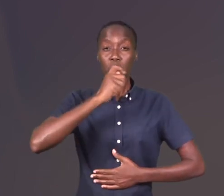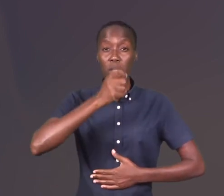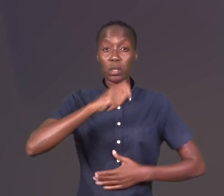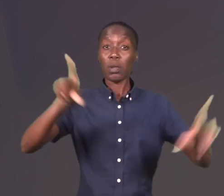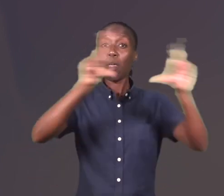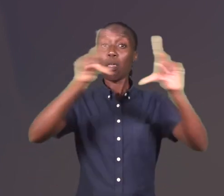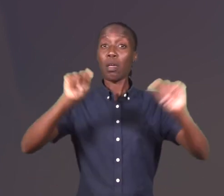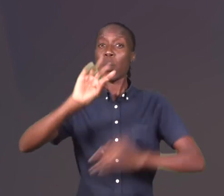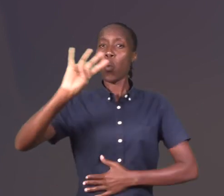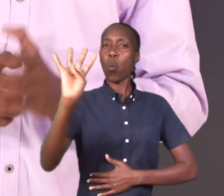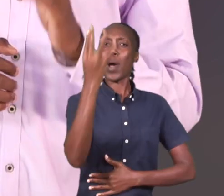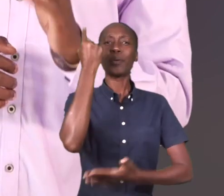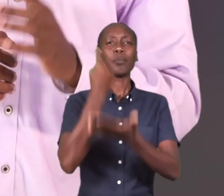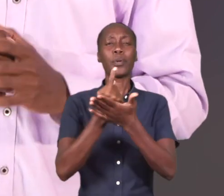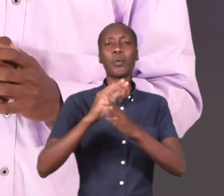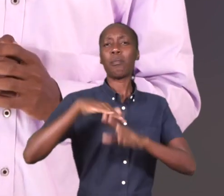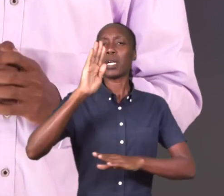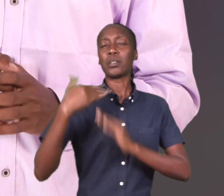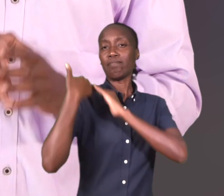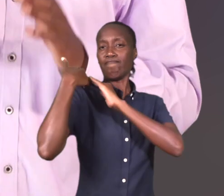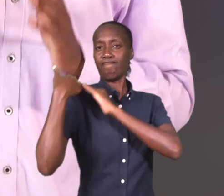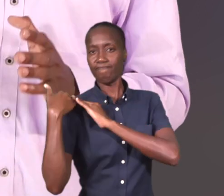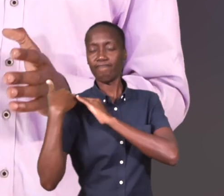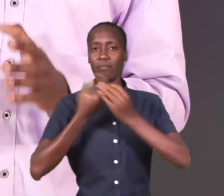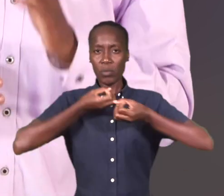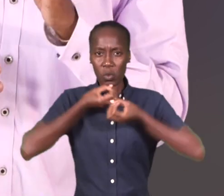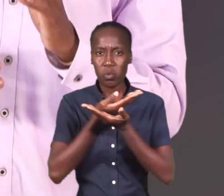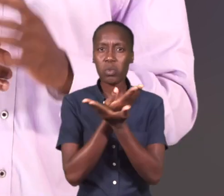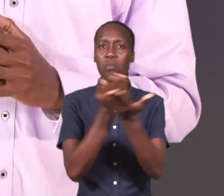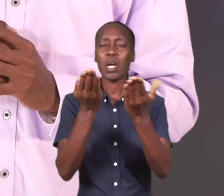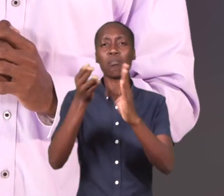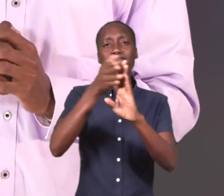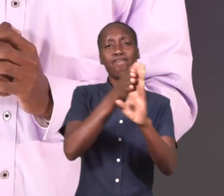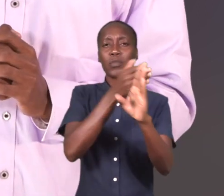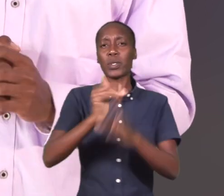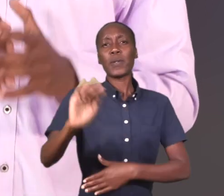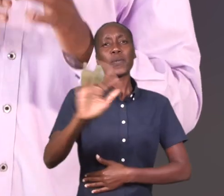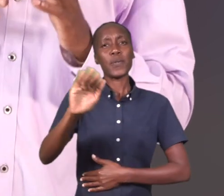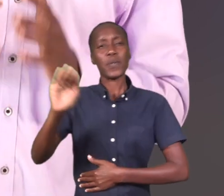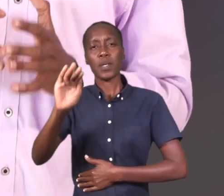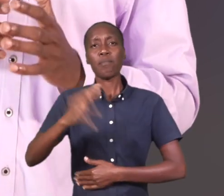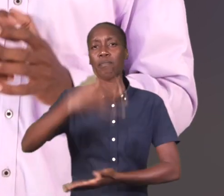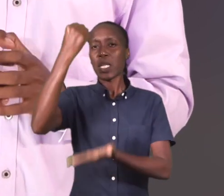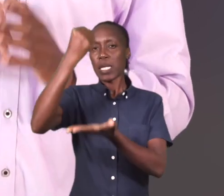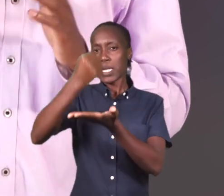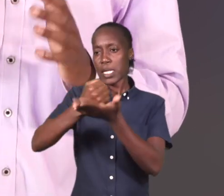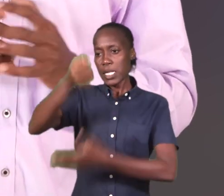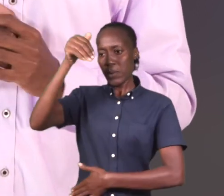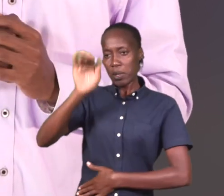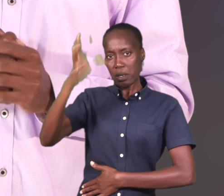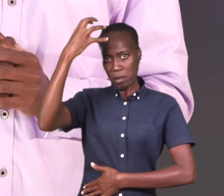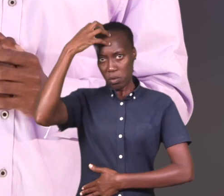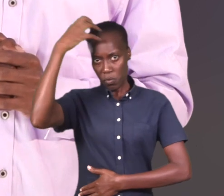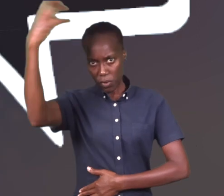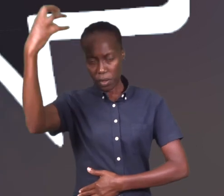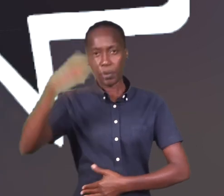considerado o quarto poder, por ter a responsabilidade de informar e influenciar a sociedade e a tomada de decisão por parte